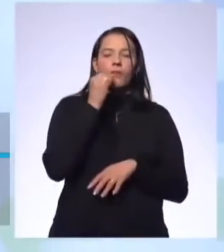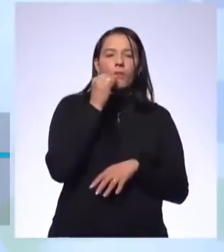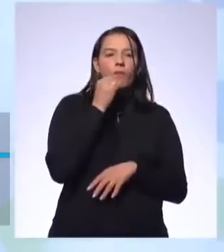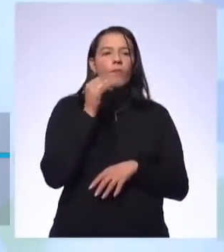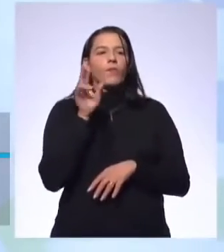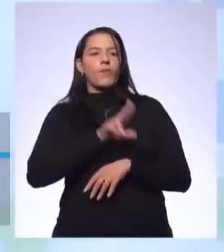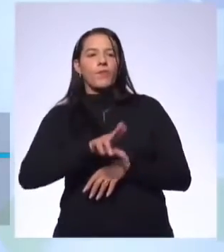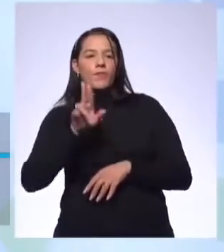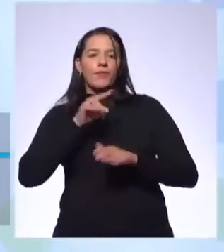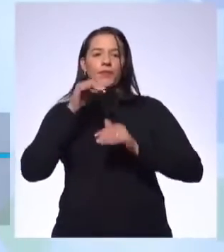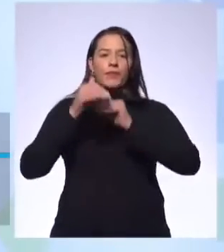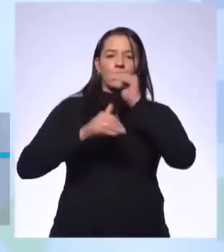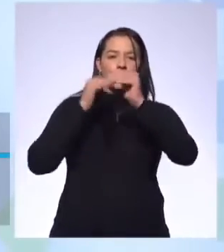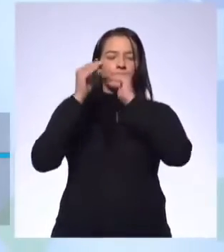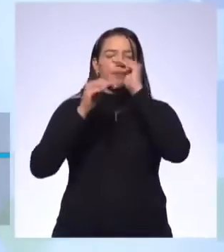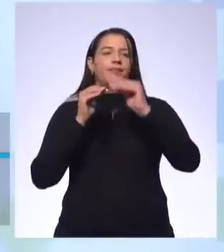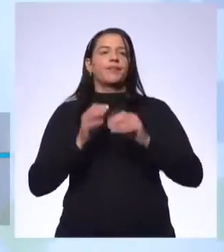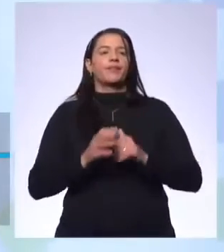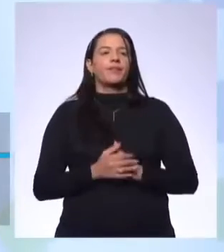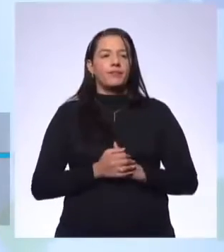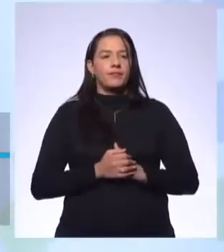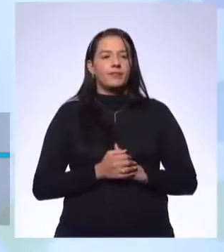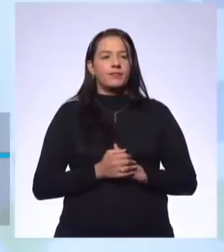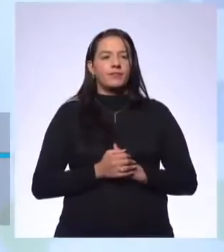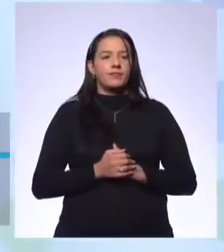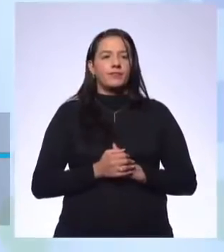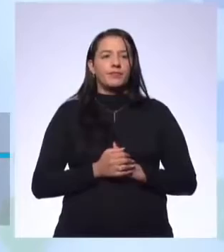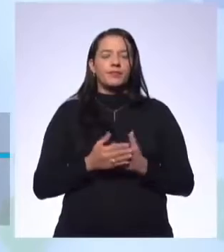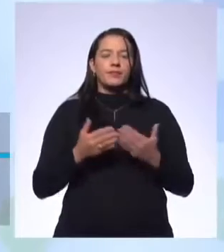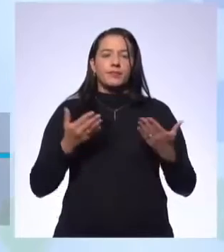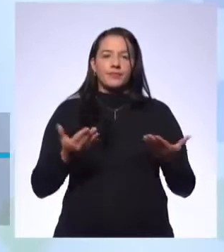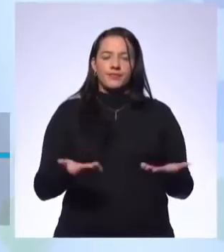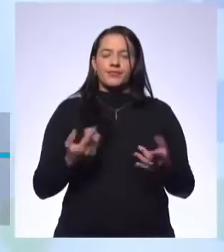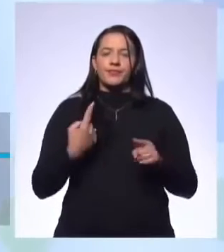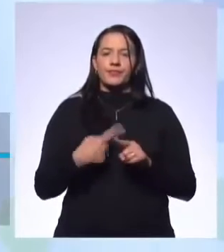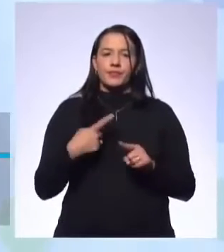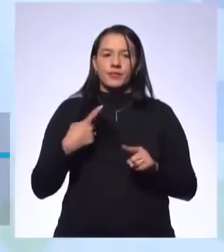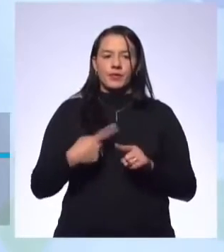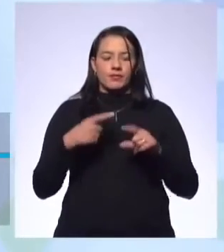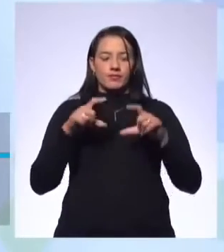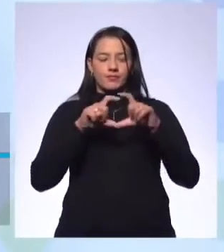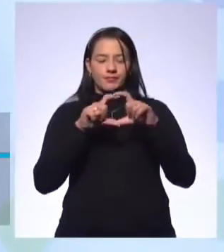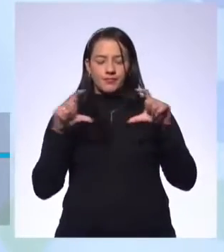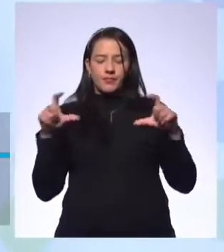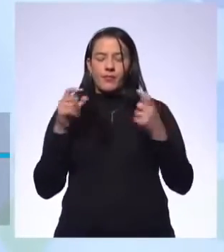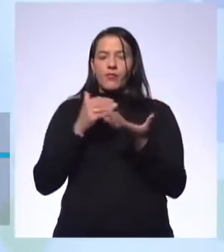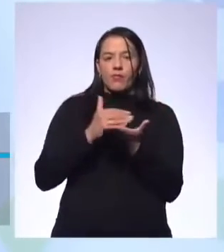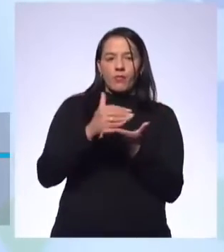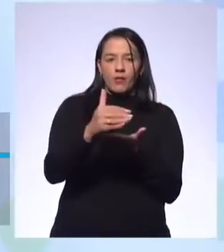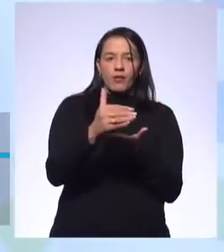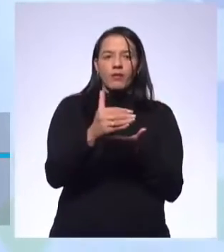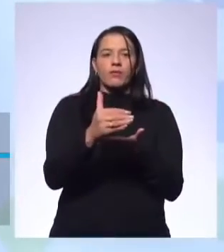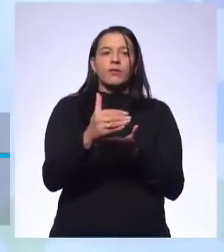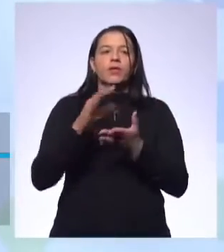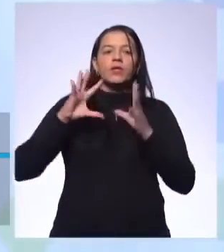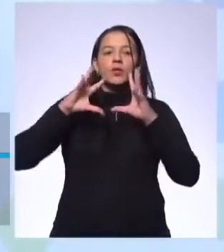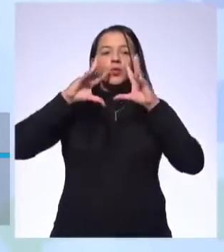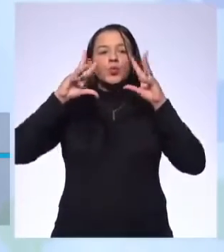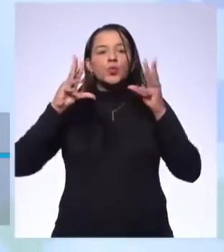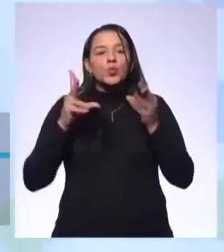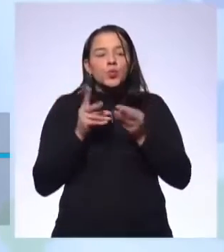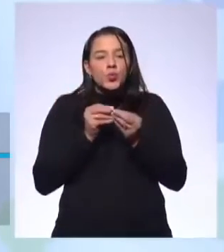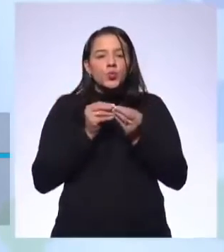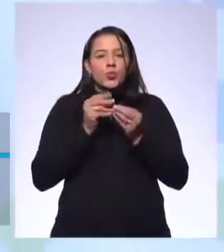disso daqui eu vou desenvolver e isso daqui vai ser a minha finalização. Mas por quê? Porque na introdução já tenho que ter, como se fosse, gente, todo o